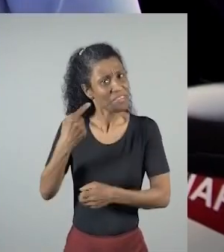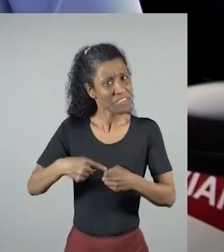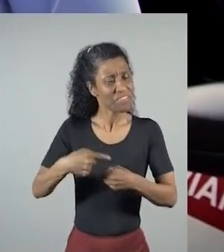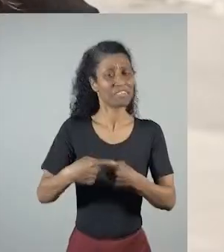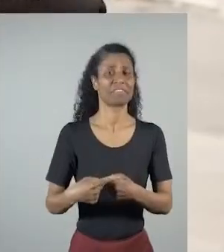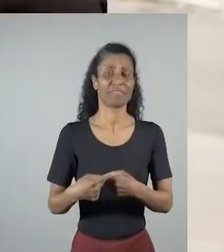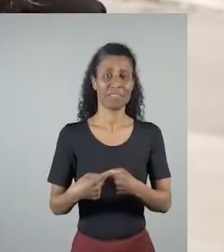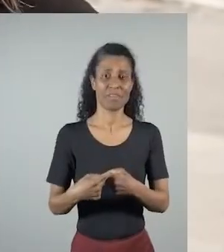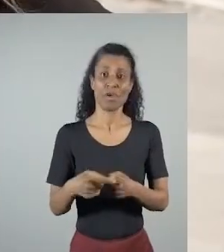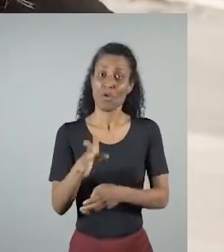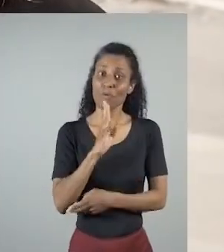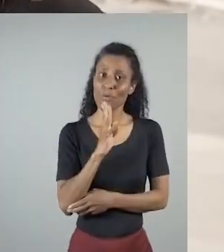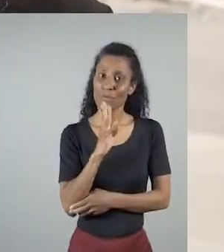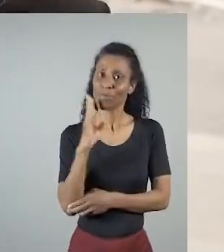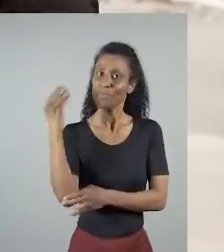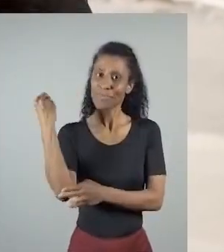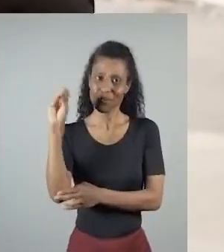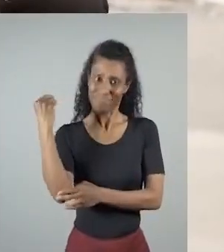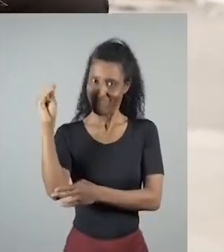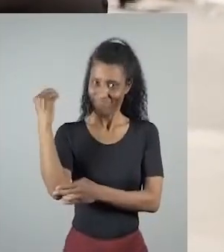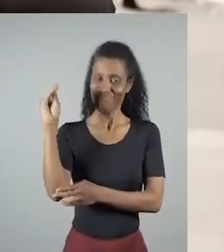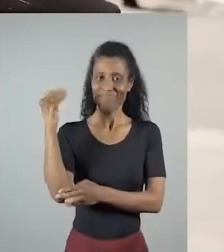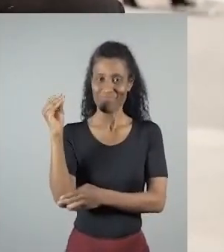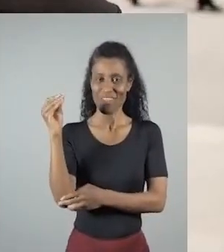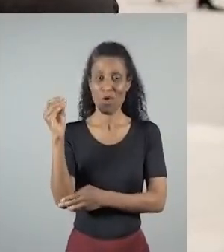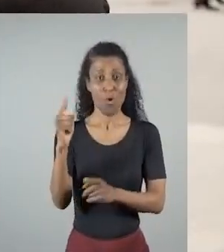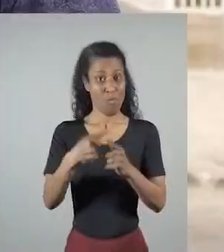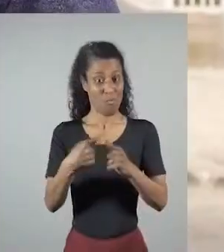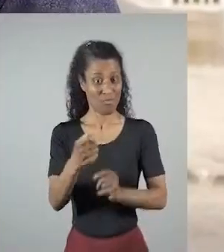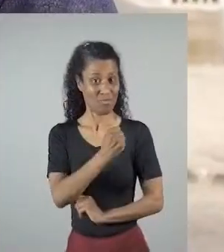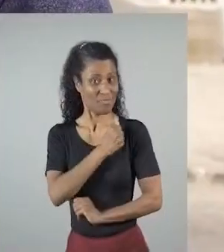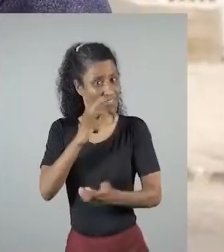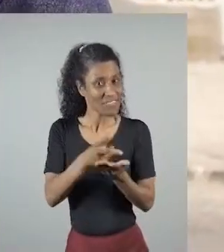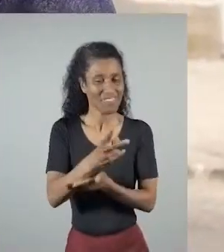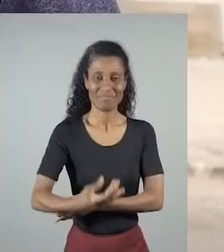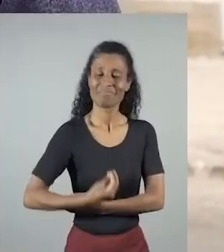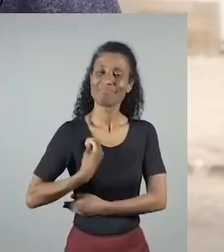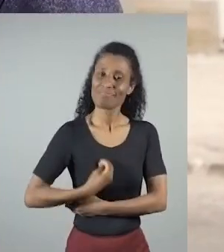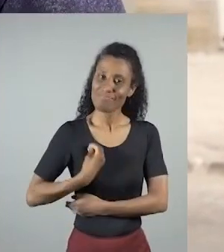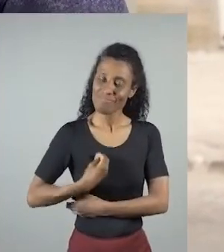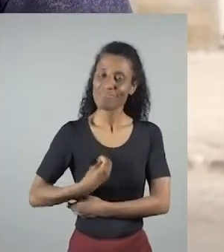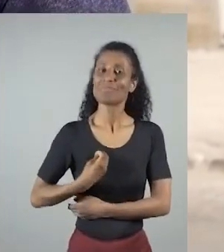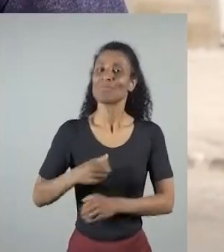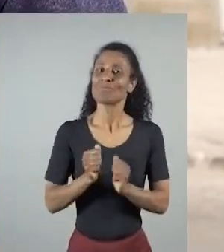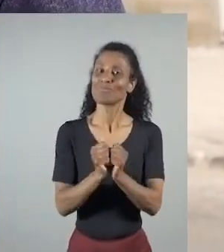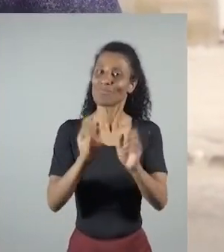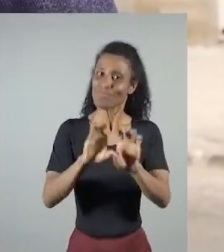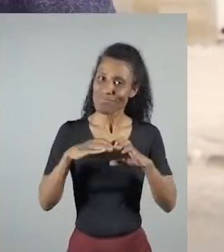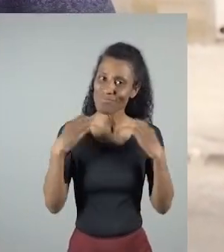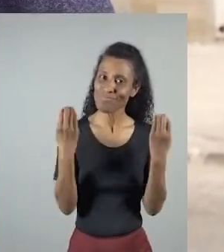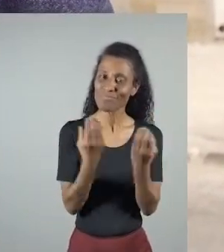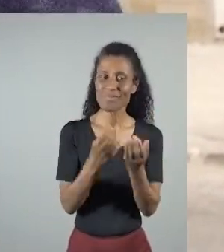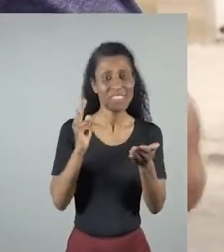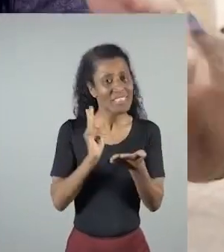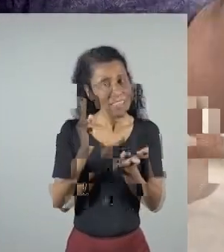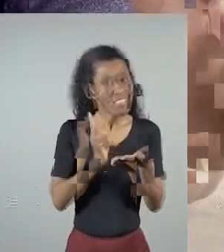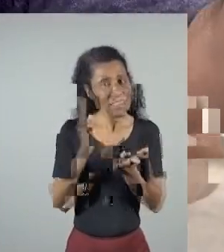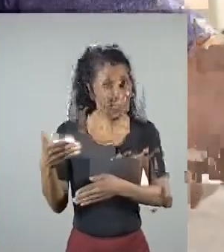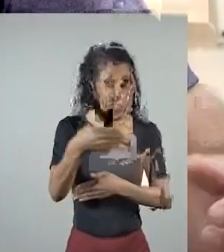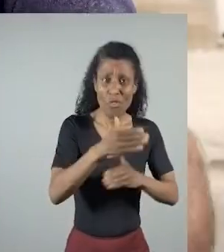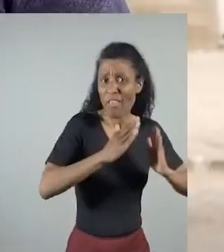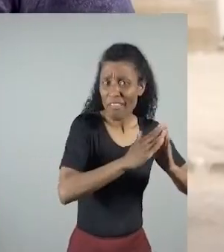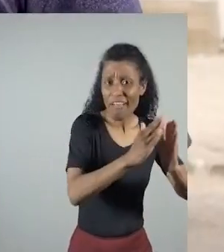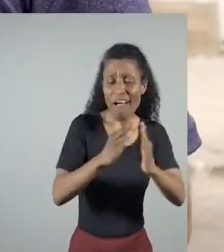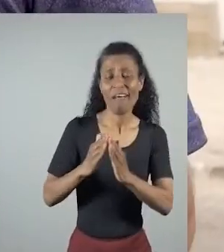bem a cidade quanto ele. Ele conhece Porto Alegre. Ninguém conhece melhor Porto Alegre que Melo. O Melo sempre esteve presente aqui, sempre esteve presente nas comunidades, sempre